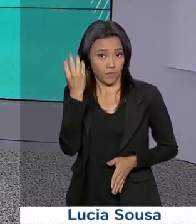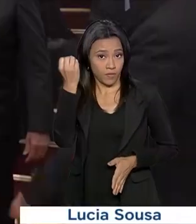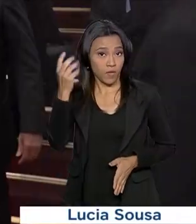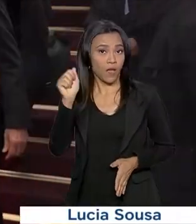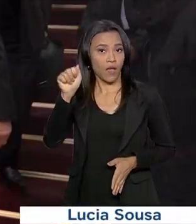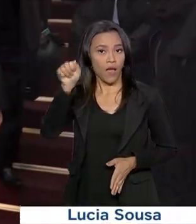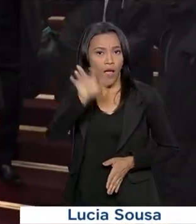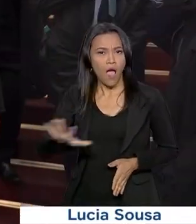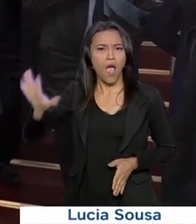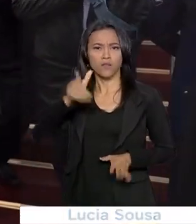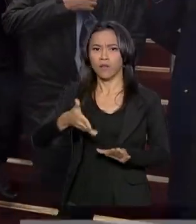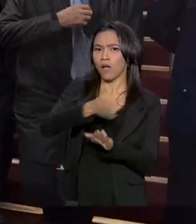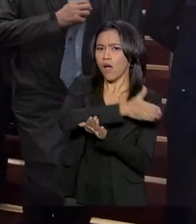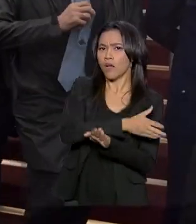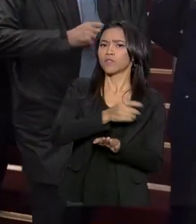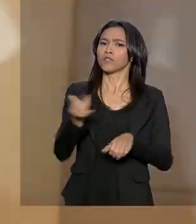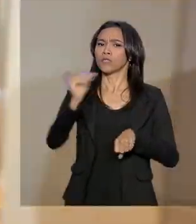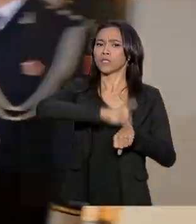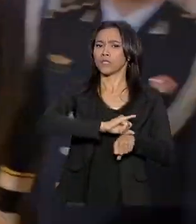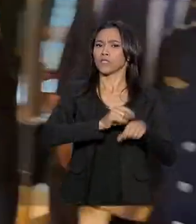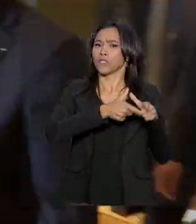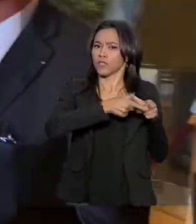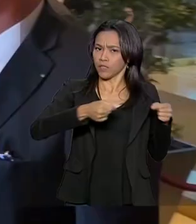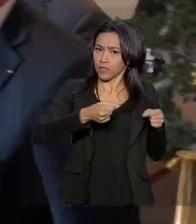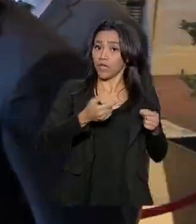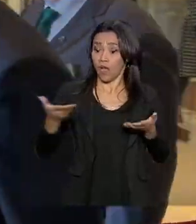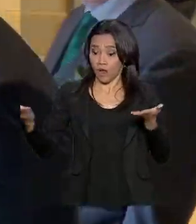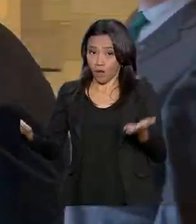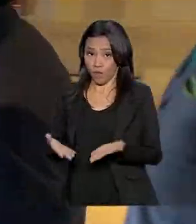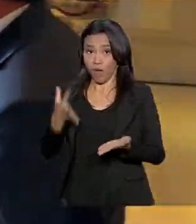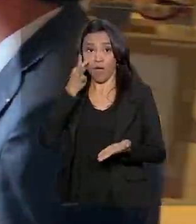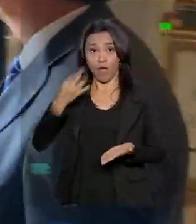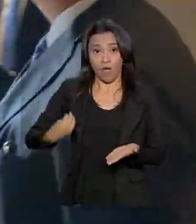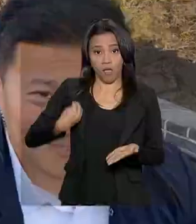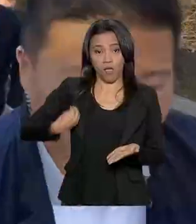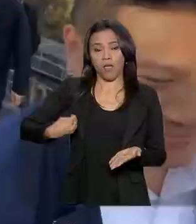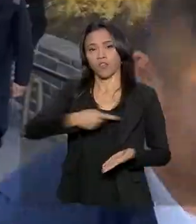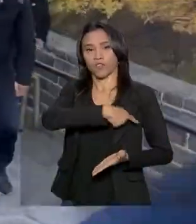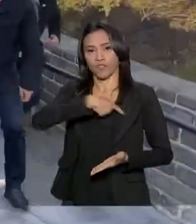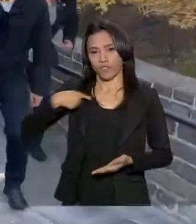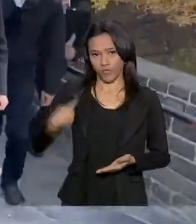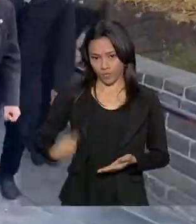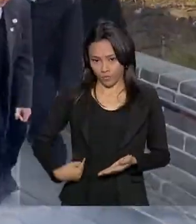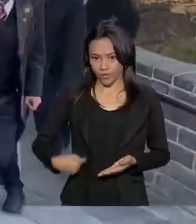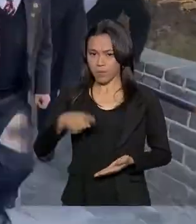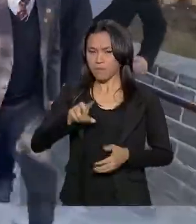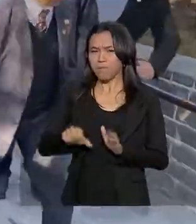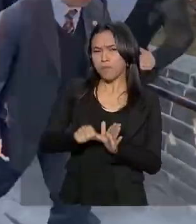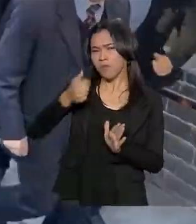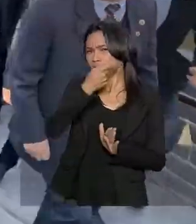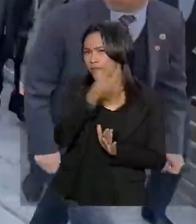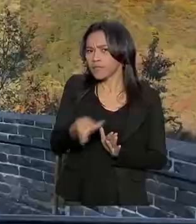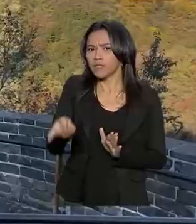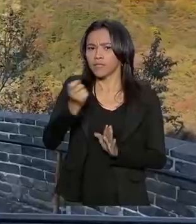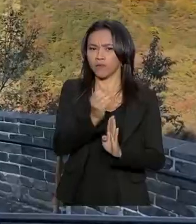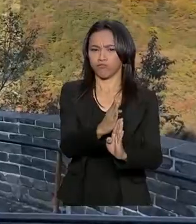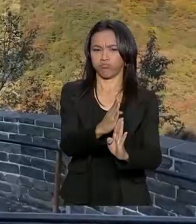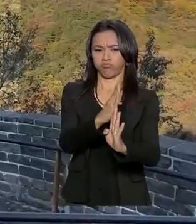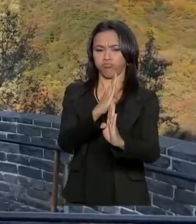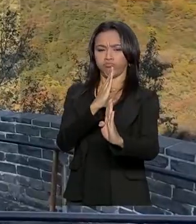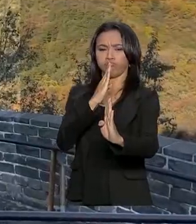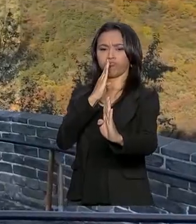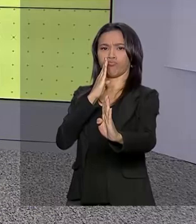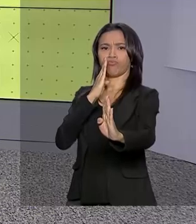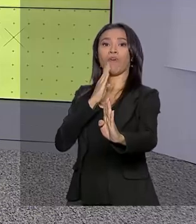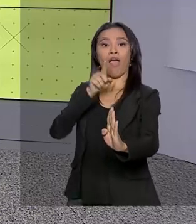esteve em Tóquio, no Japão, e agora está na China. Em Pequim, o primeiro compromisso foi uma visita à Grande Muralha, o principal cartão